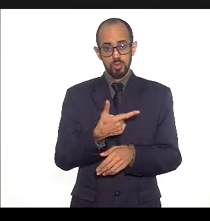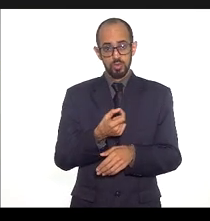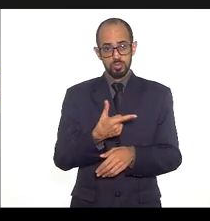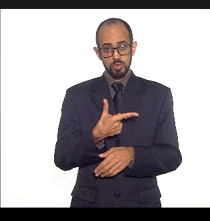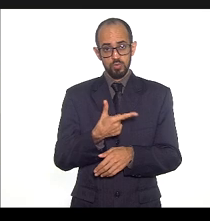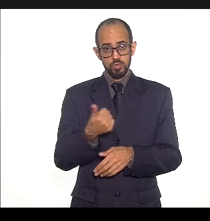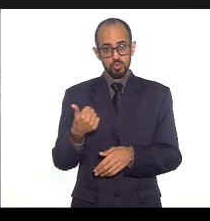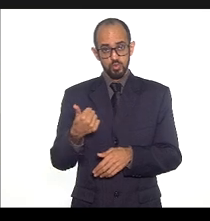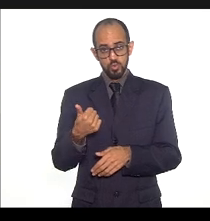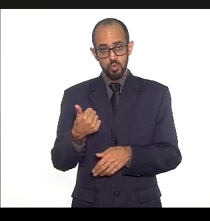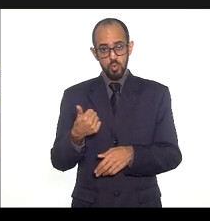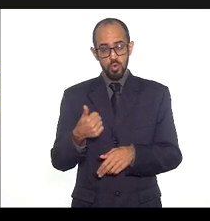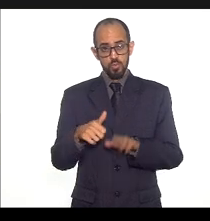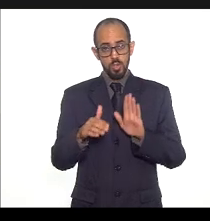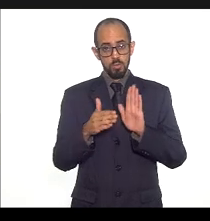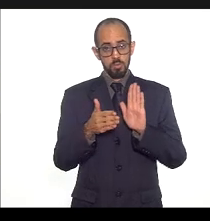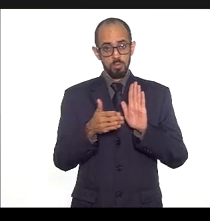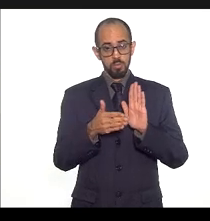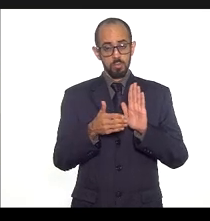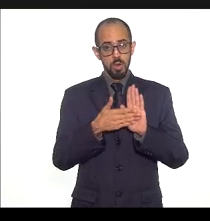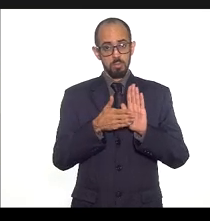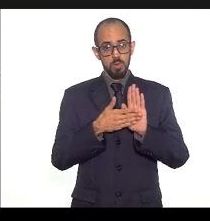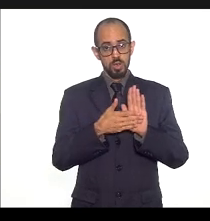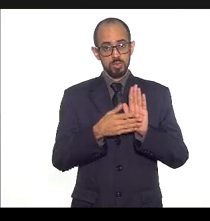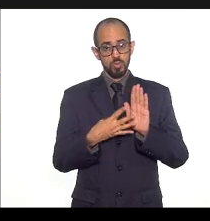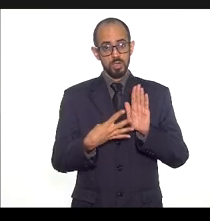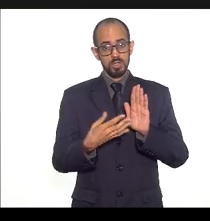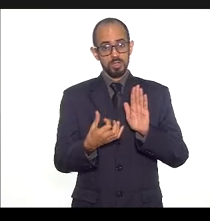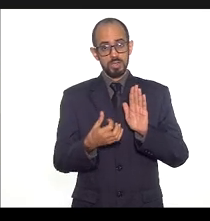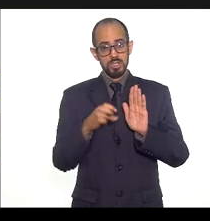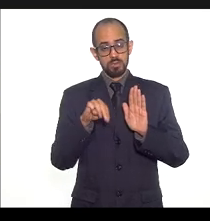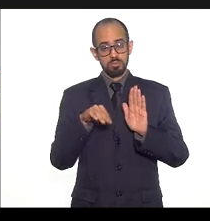foram programadas 46 metas em 14 objetivos